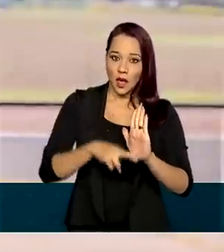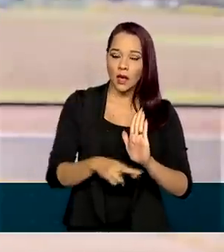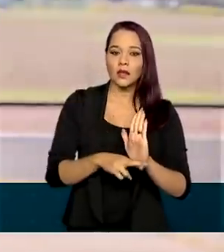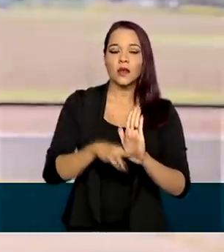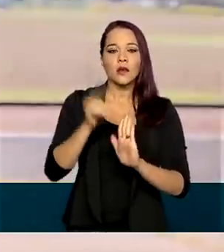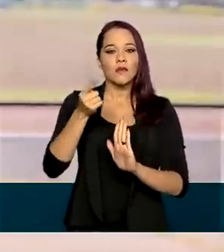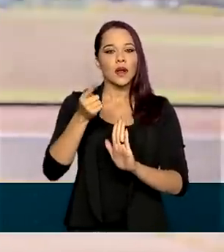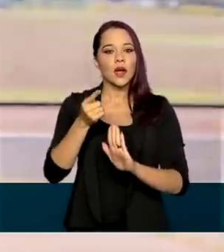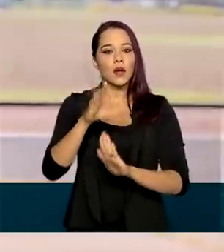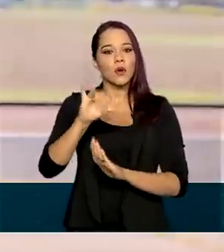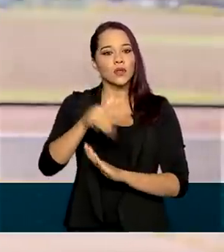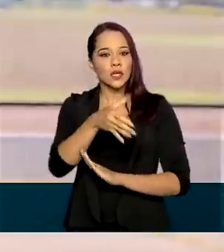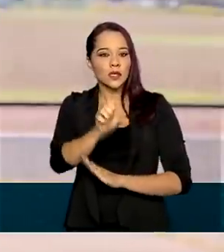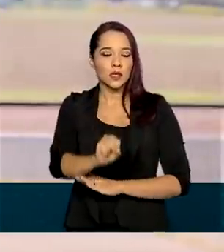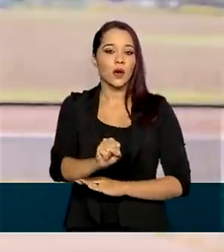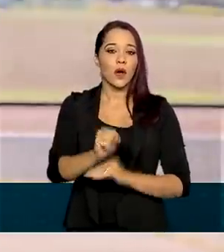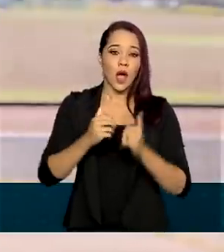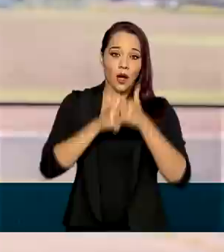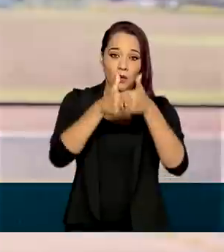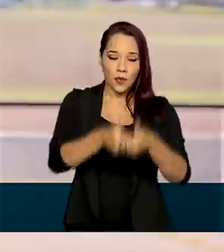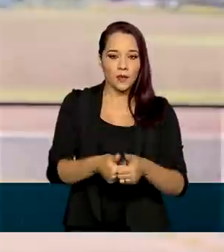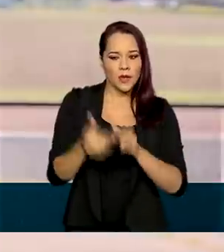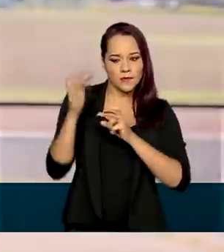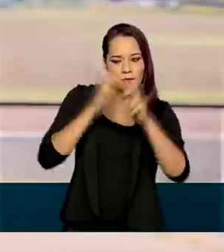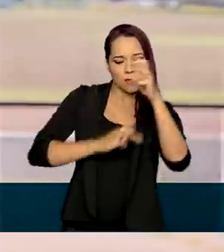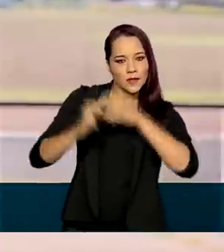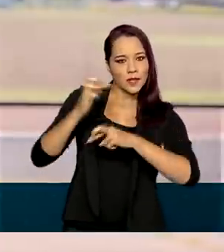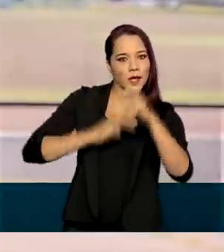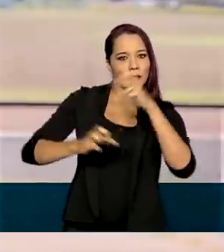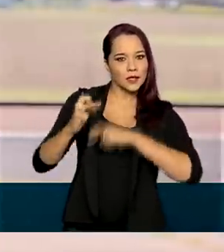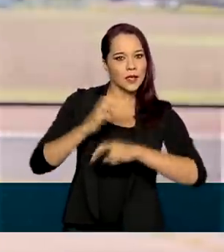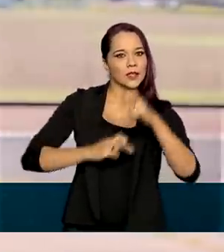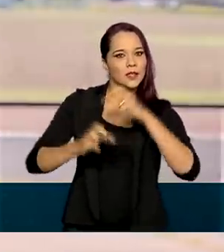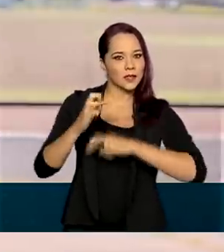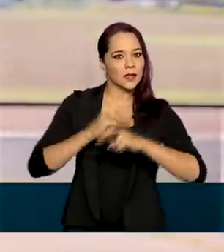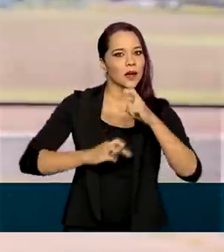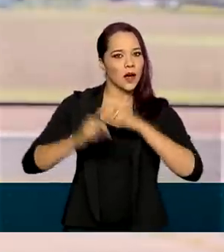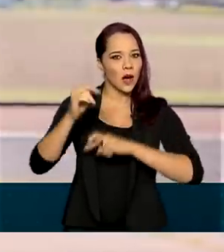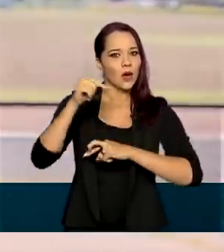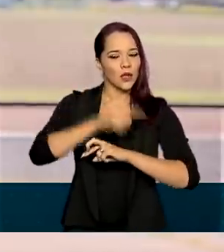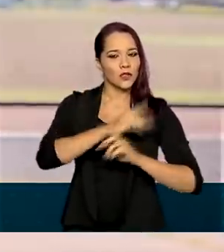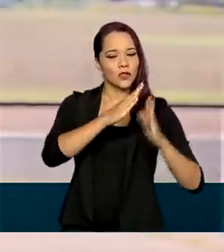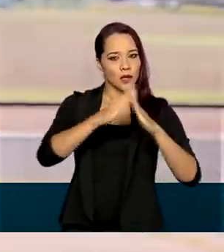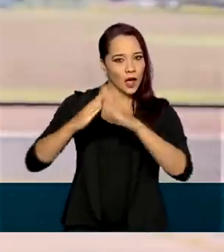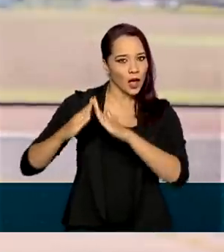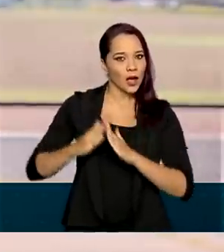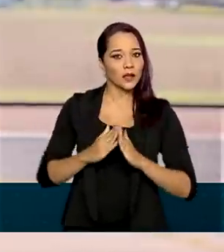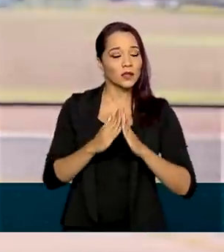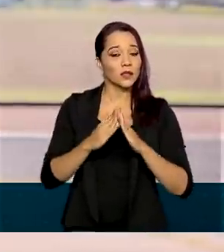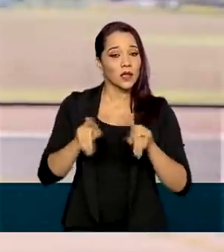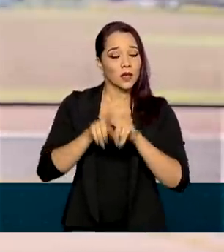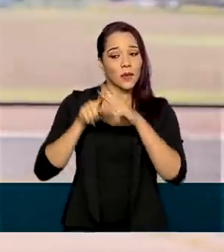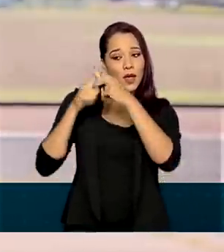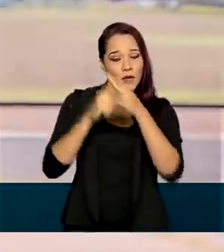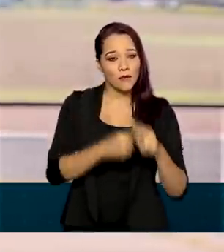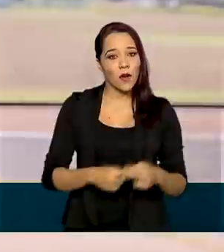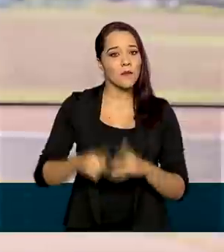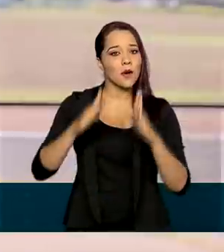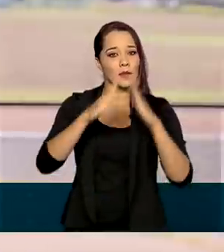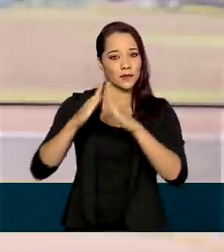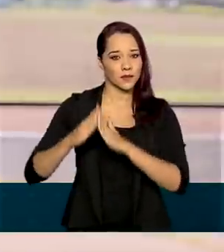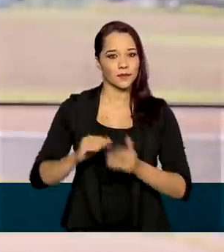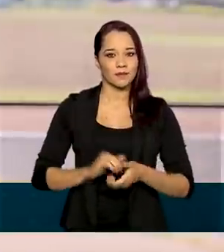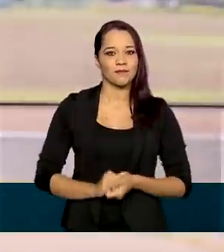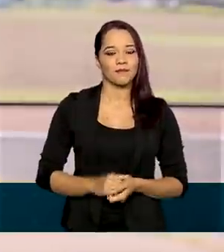concessão, acompanhamento e fiscalização das modalidades habitacional e reforma habitacional.